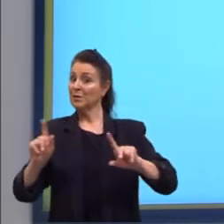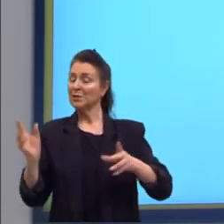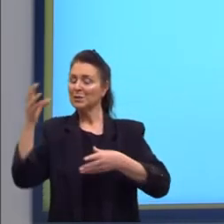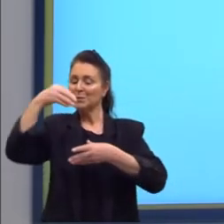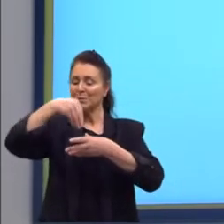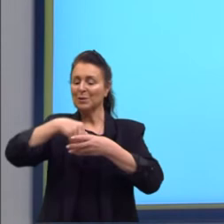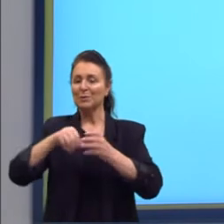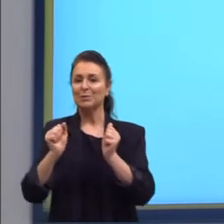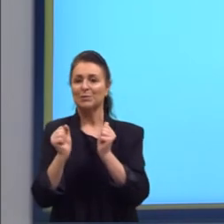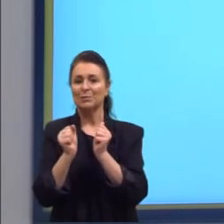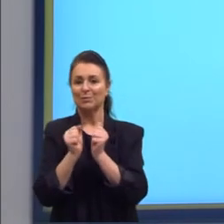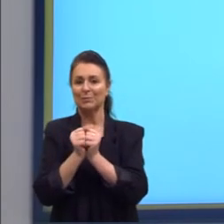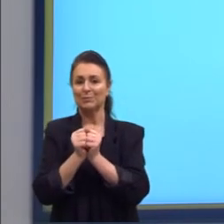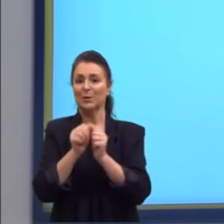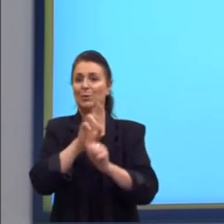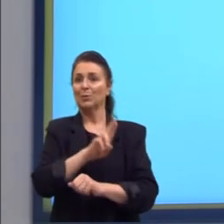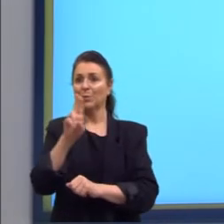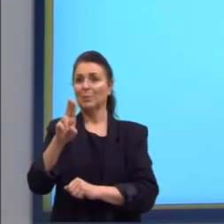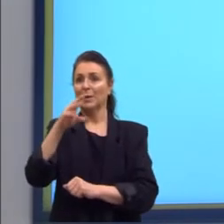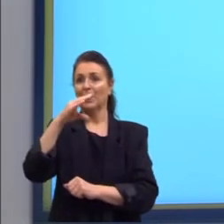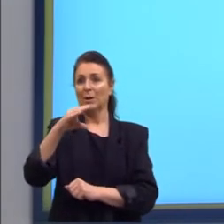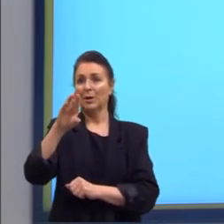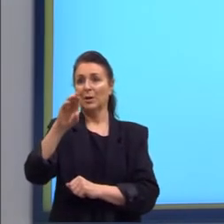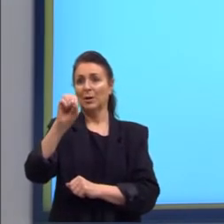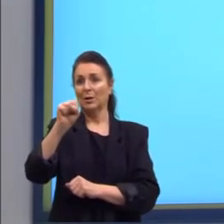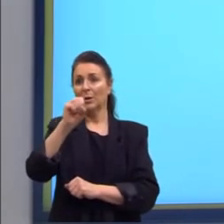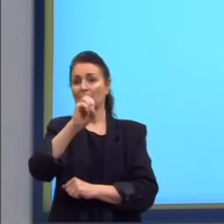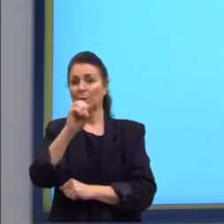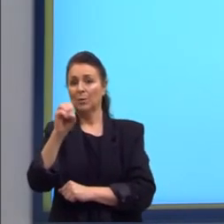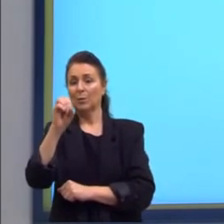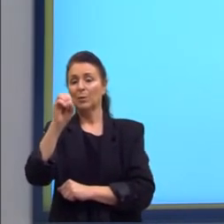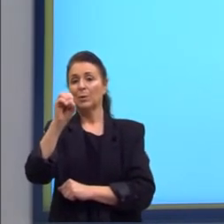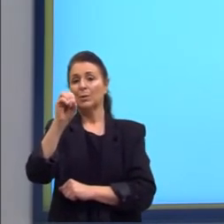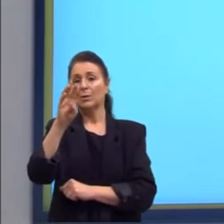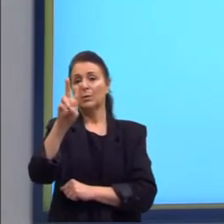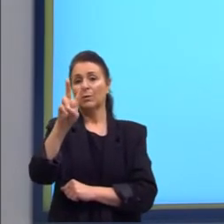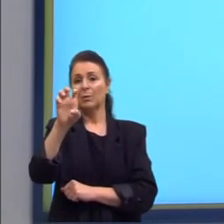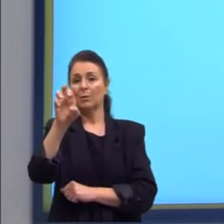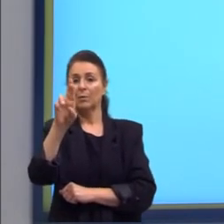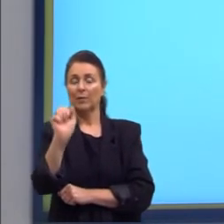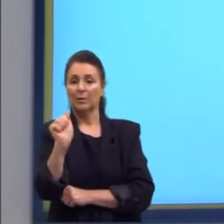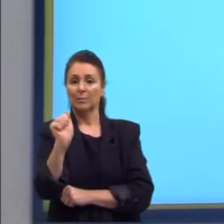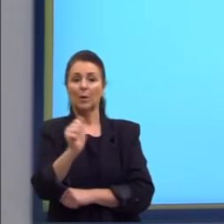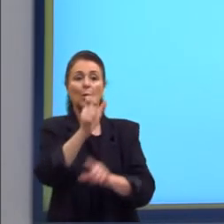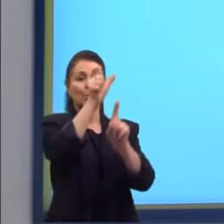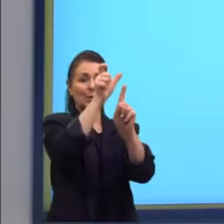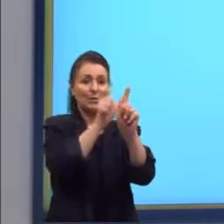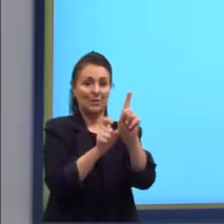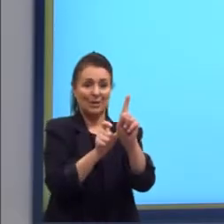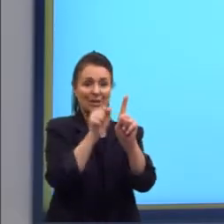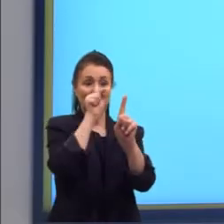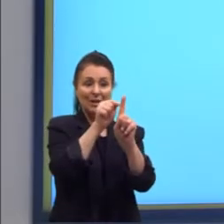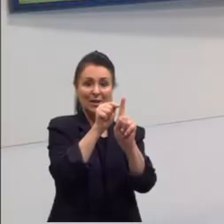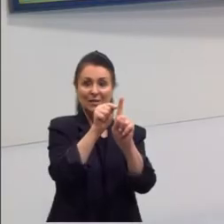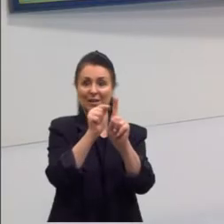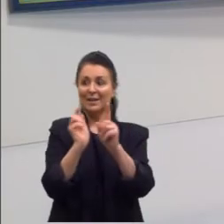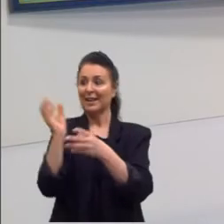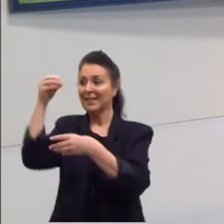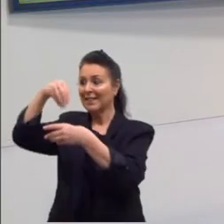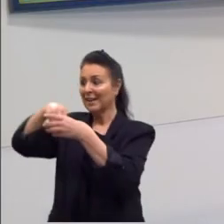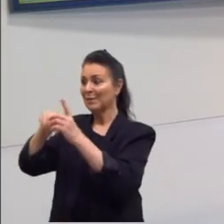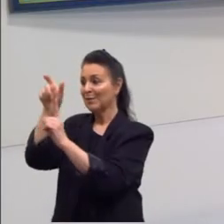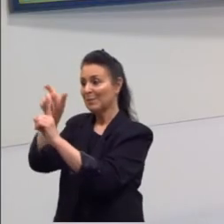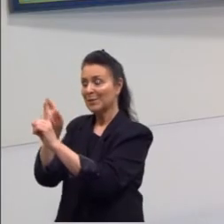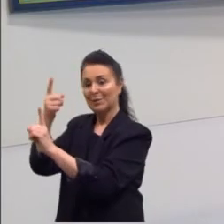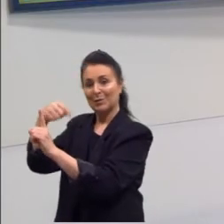Isso é o que a gente chama de crossover. É quando um personagem entra ali no universo de outro personagem. E também é uma